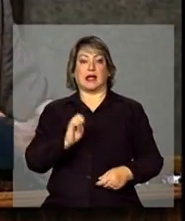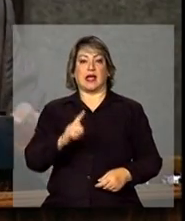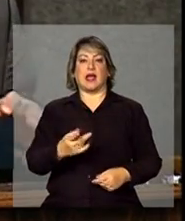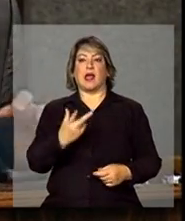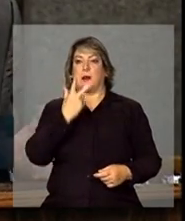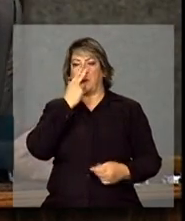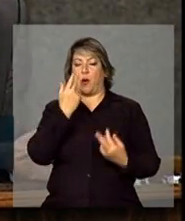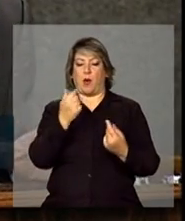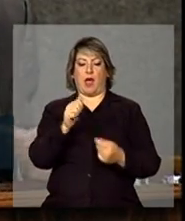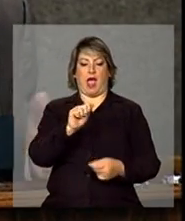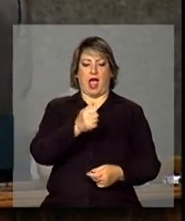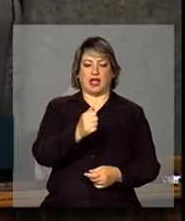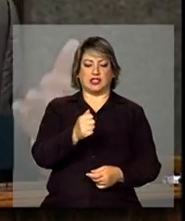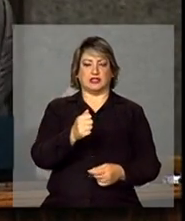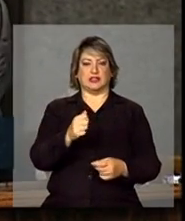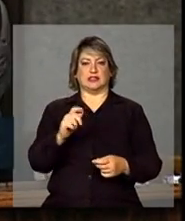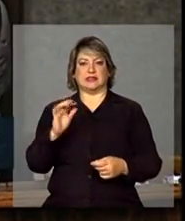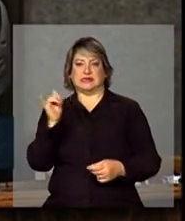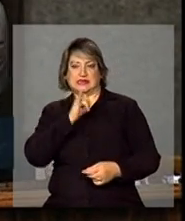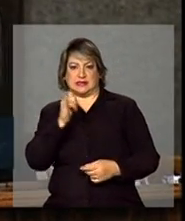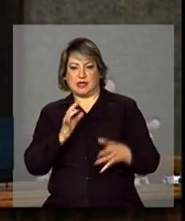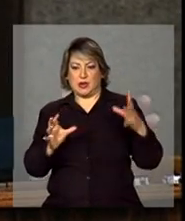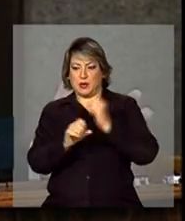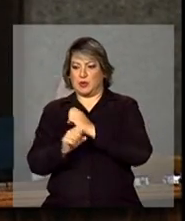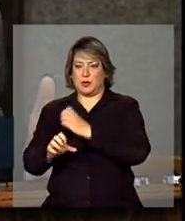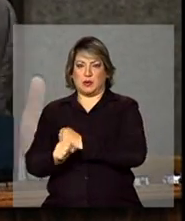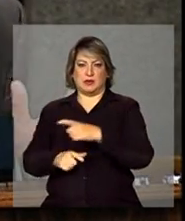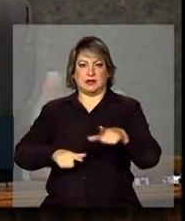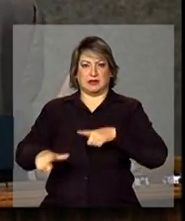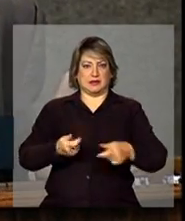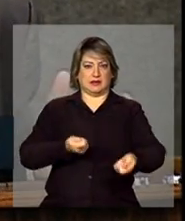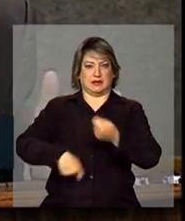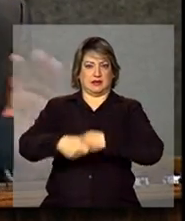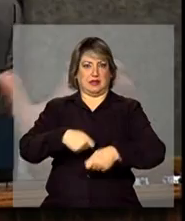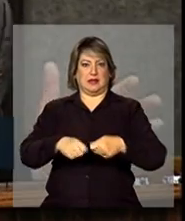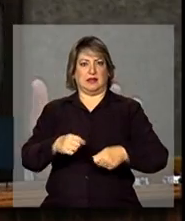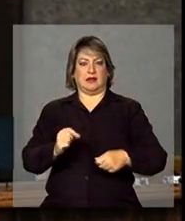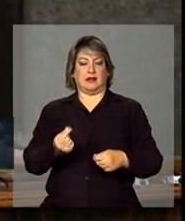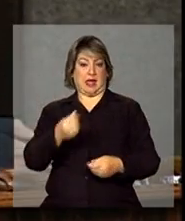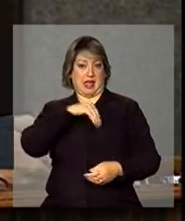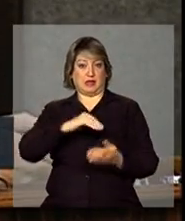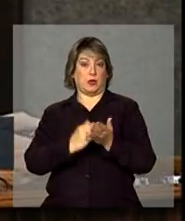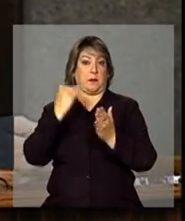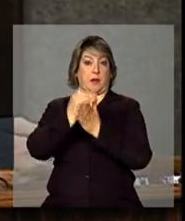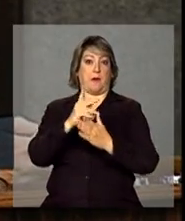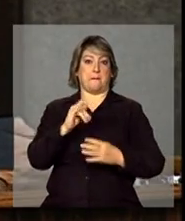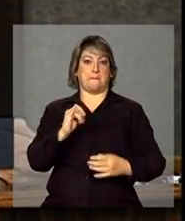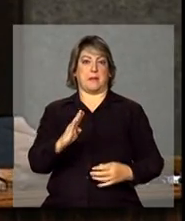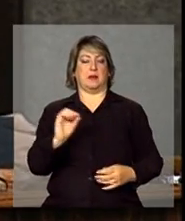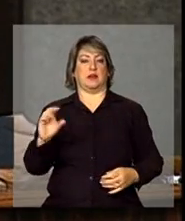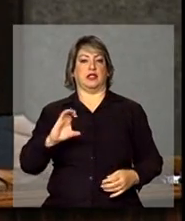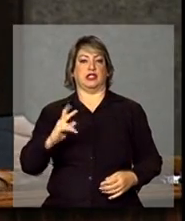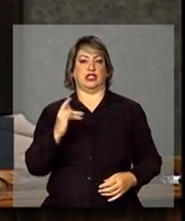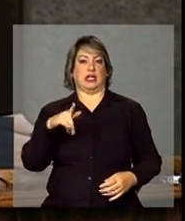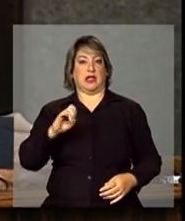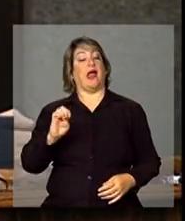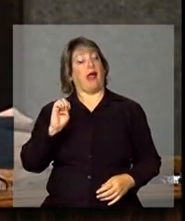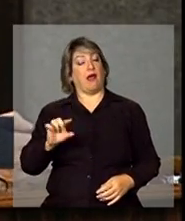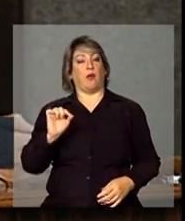Itália contratando a Argentina e gerando uma renda superior ao PIB do Chile. Isso é mais ou menos o que é o pequeno